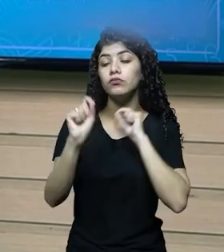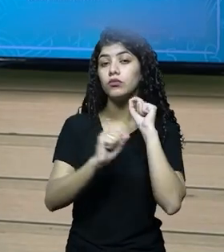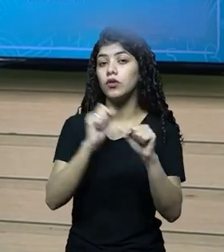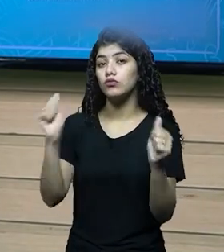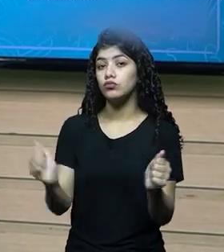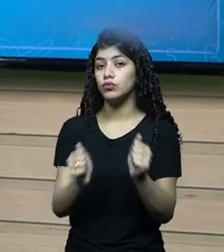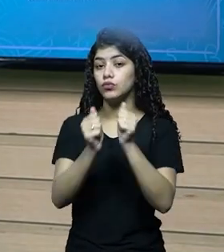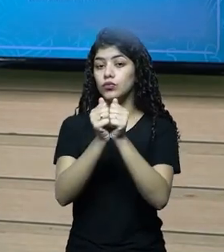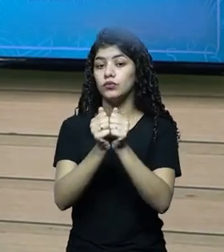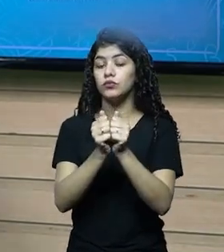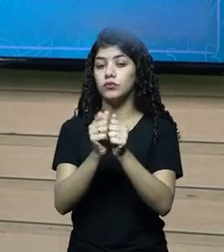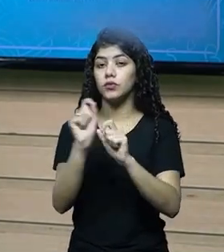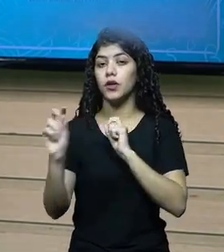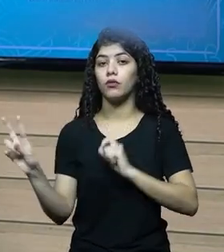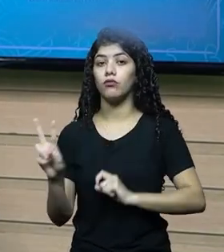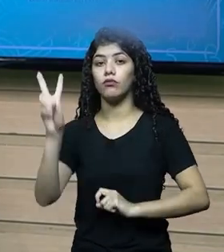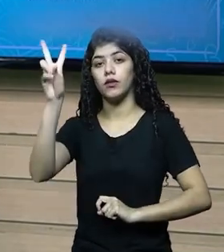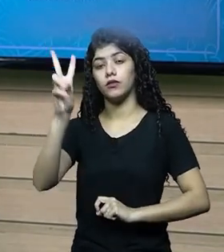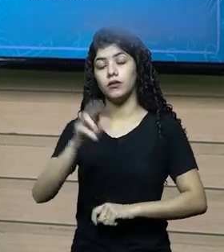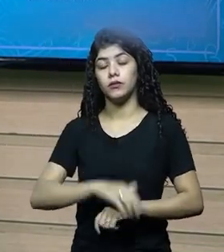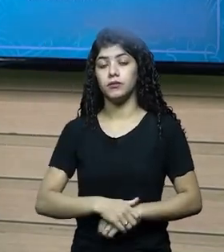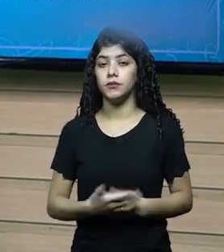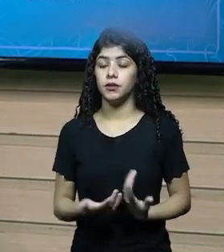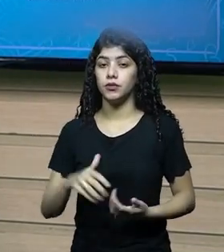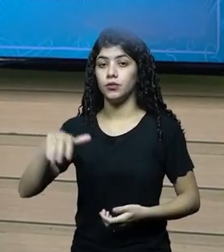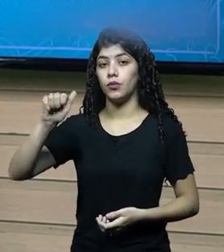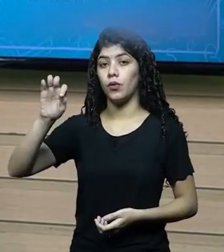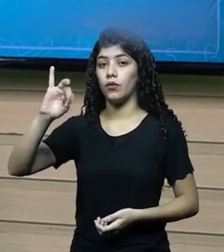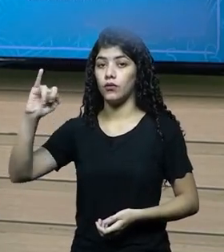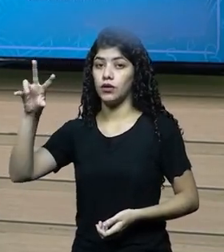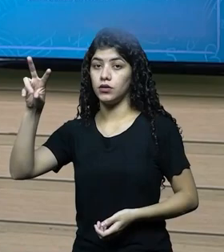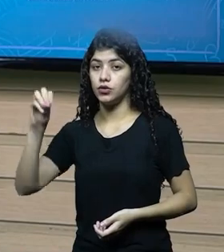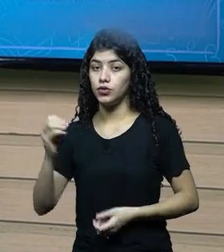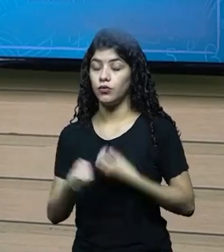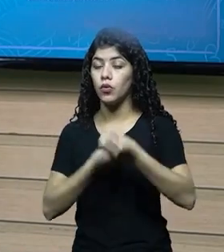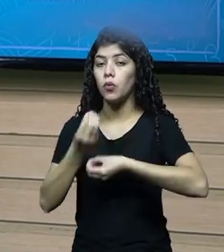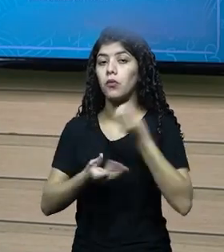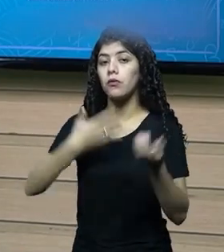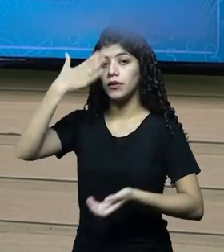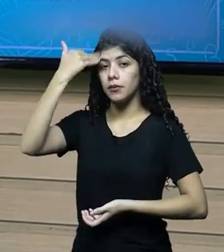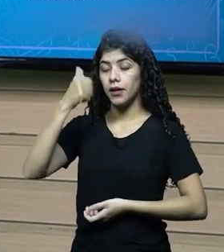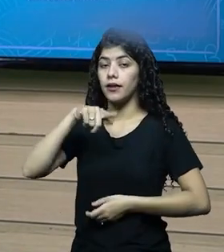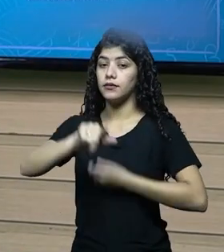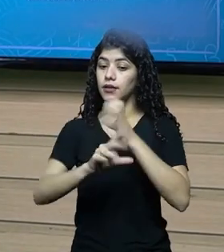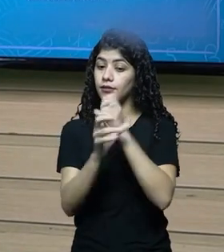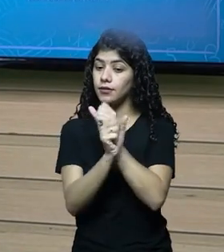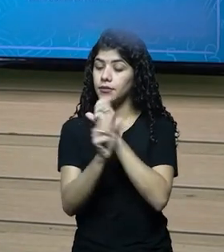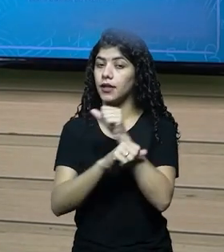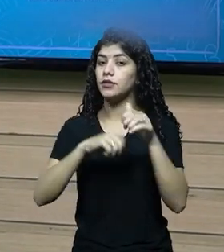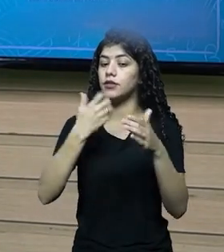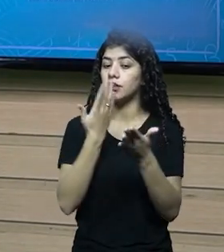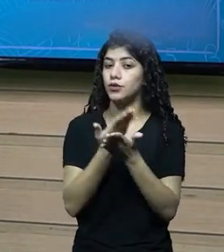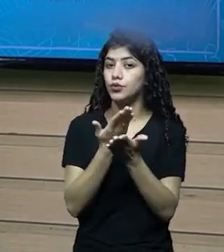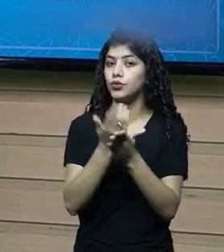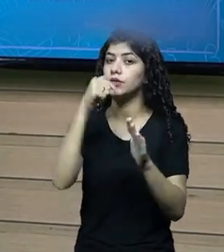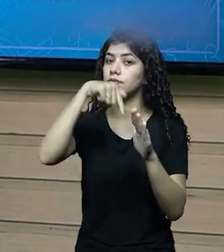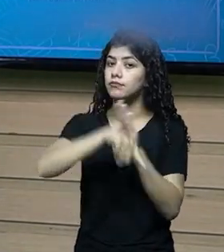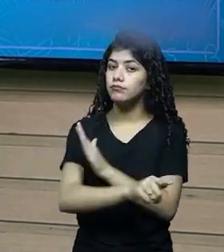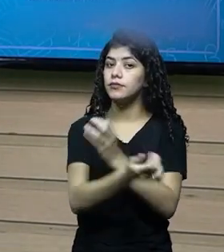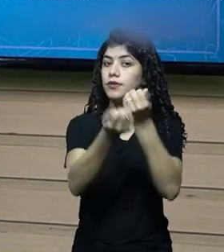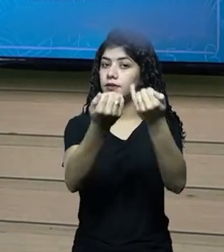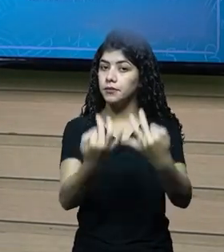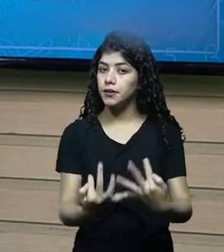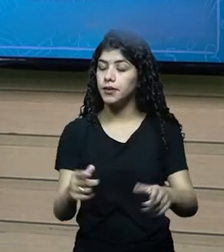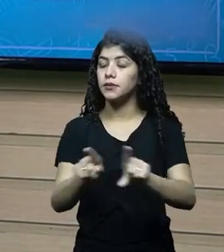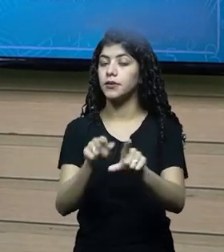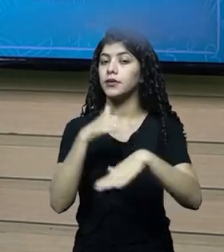no valor do ativo biológico? Como é que a gente vai saber? Então é isso que a contabilidade, ela estuda. Aquele ativo, para